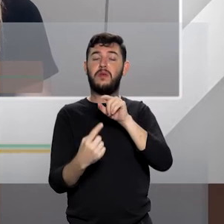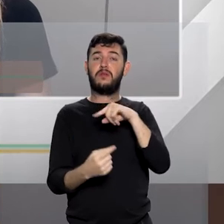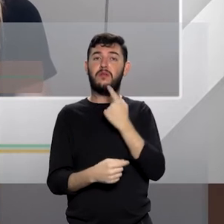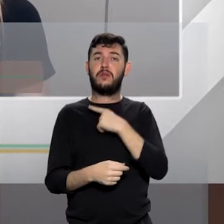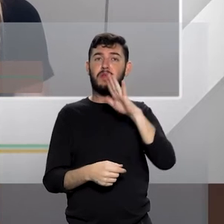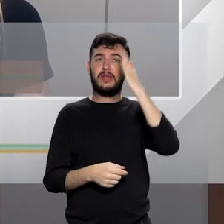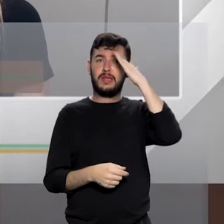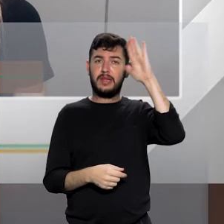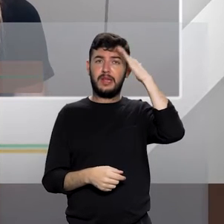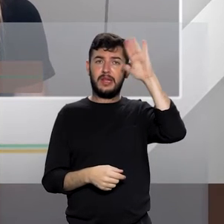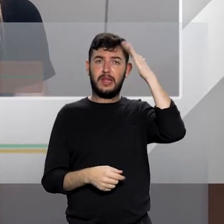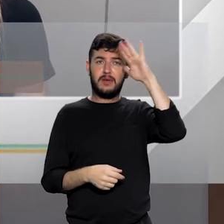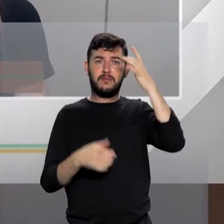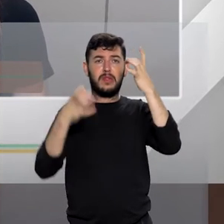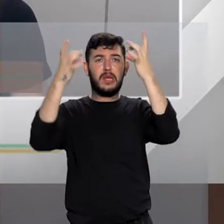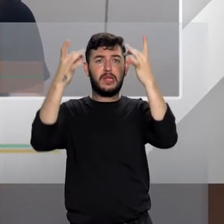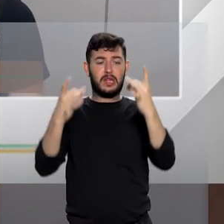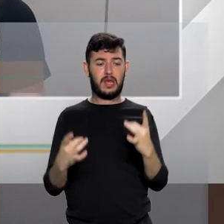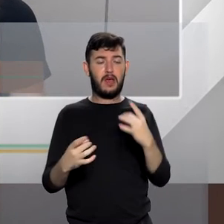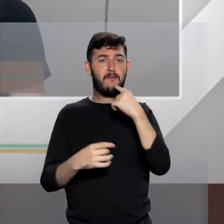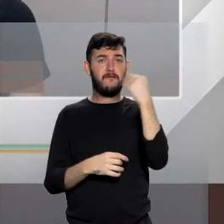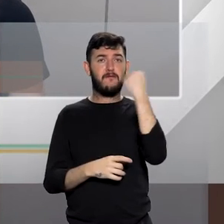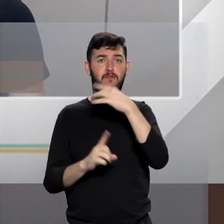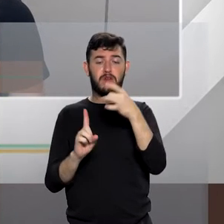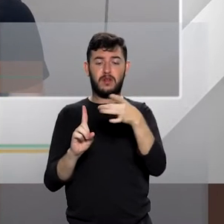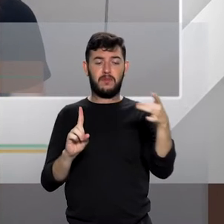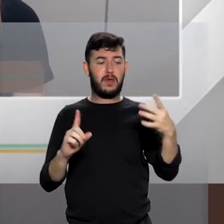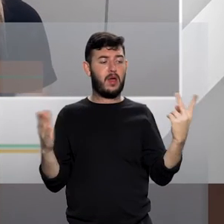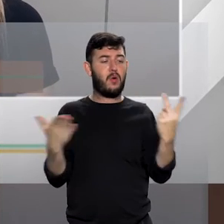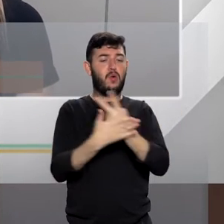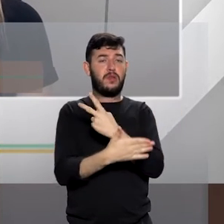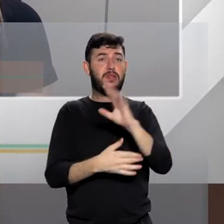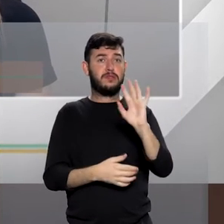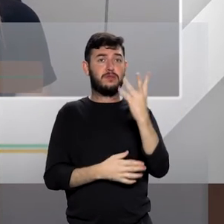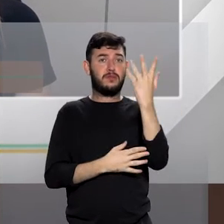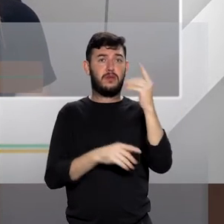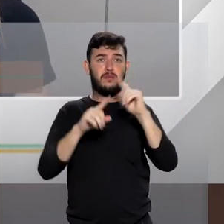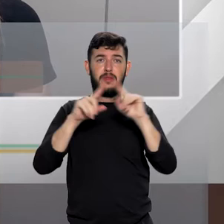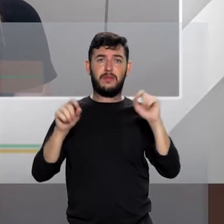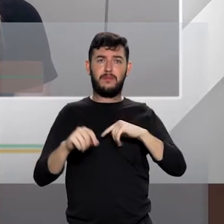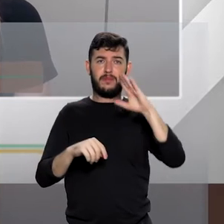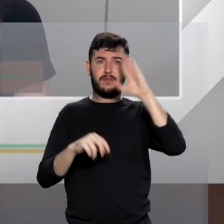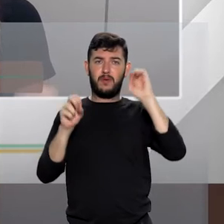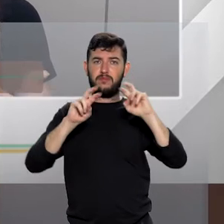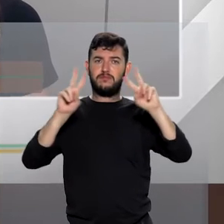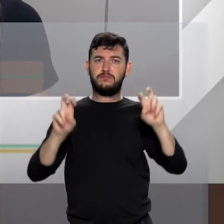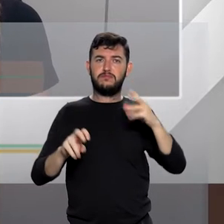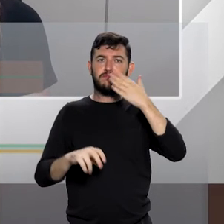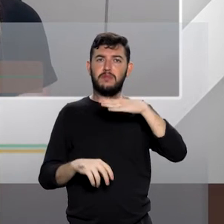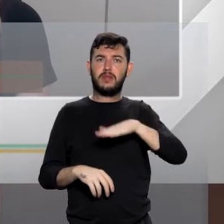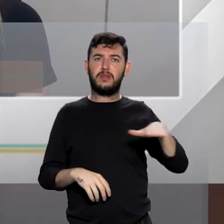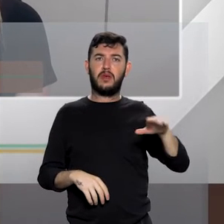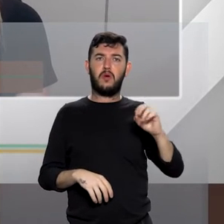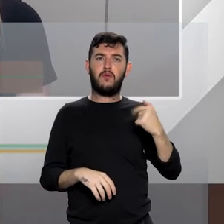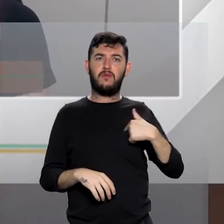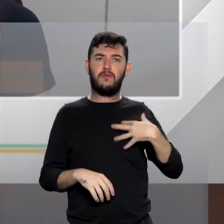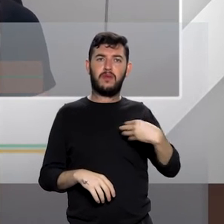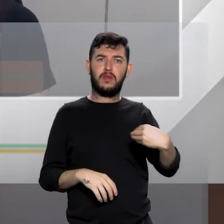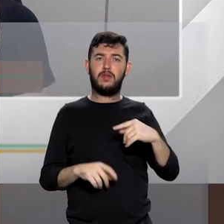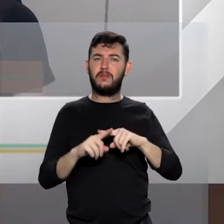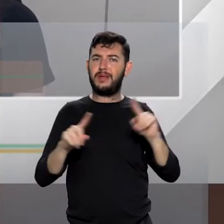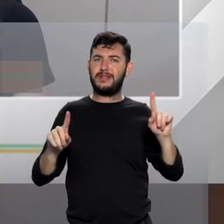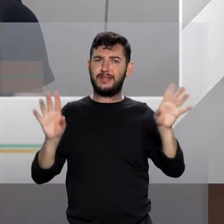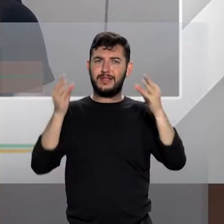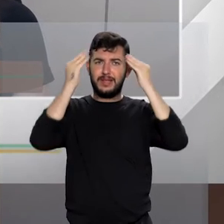toda a vulnerabilidade dessa situação, inclusive em relação aos filhos. É muito importante entender o